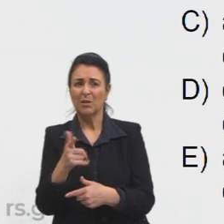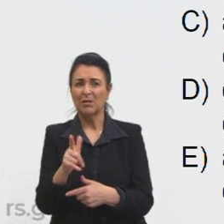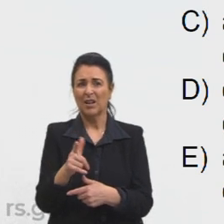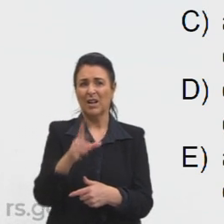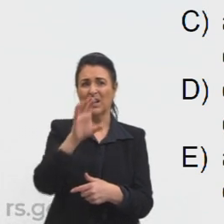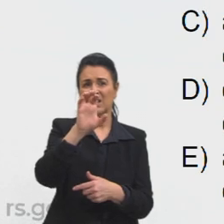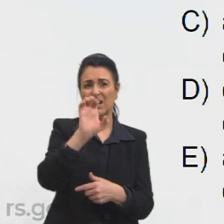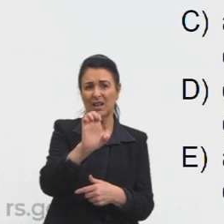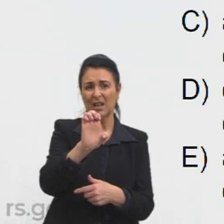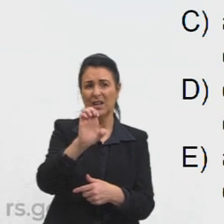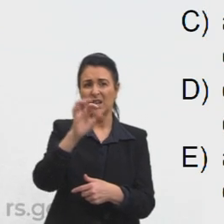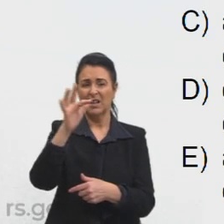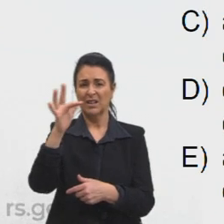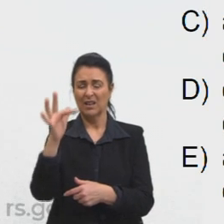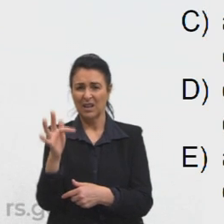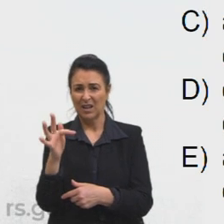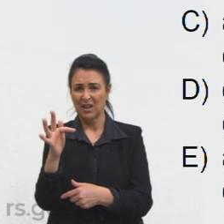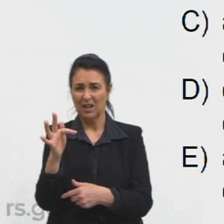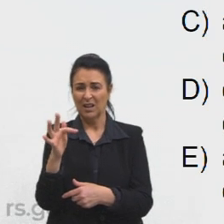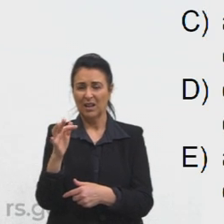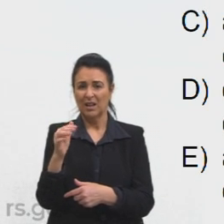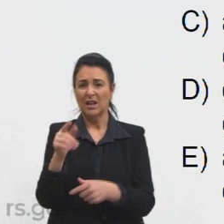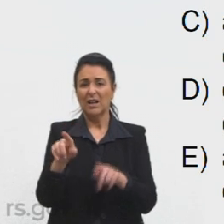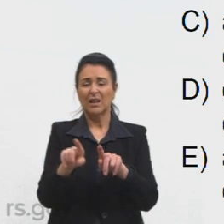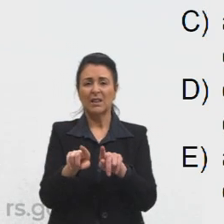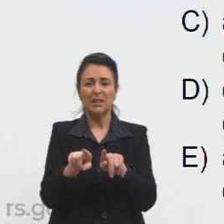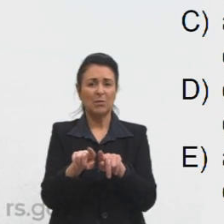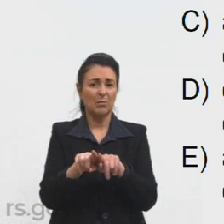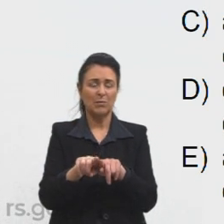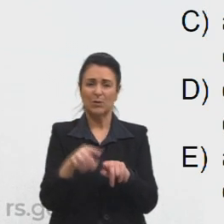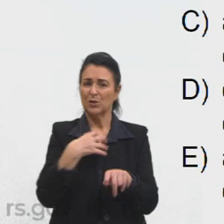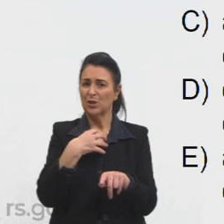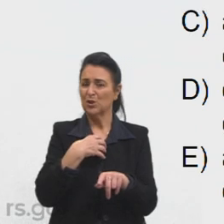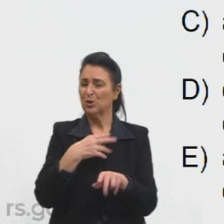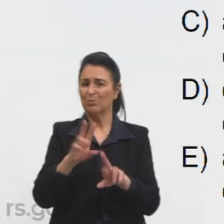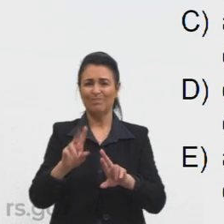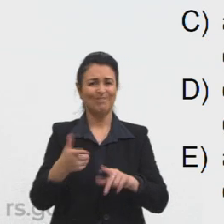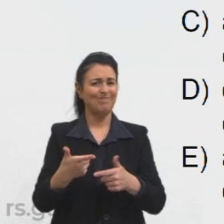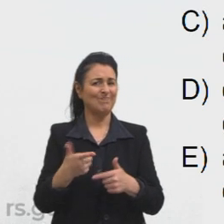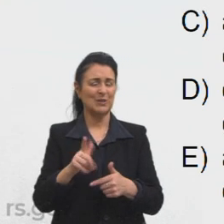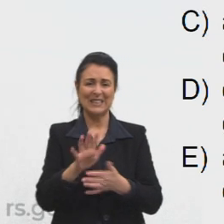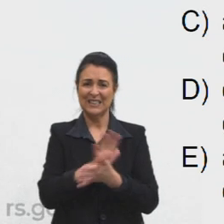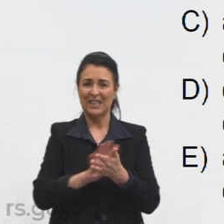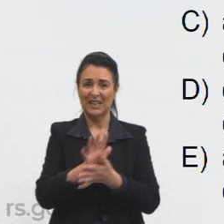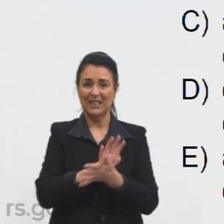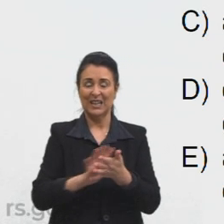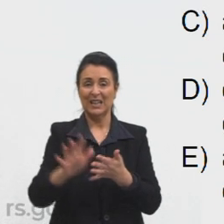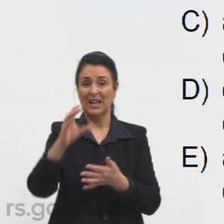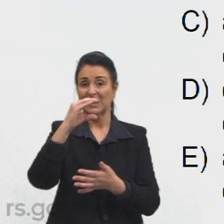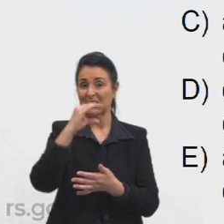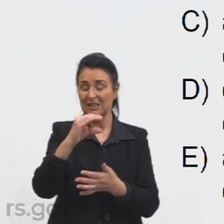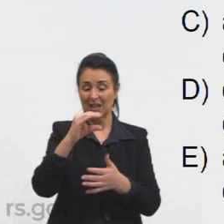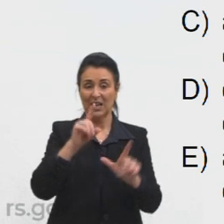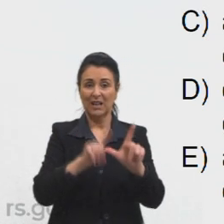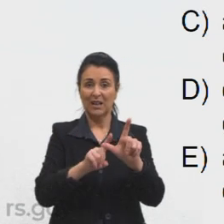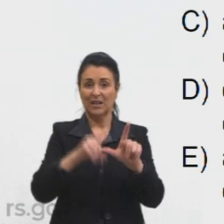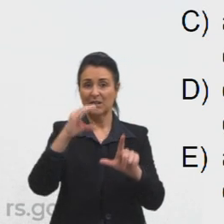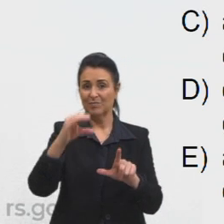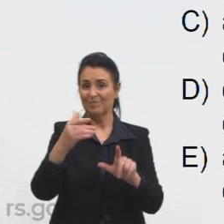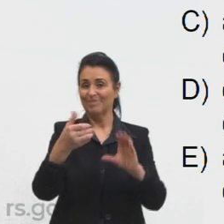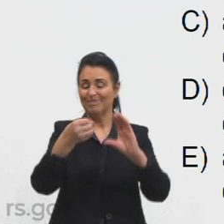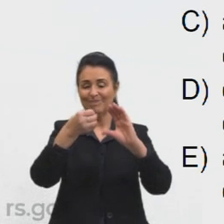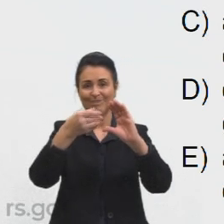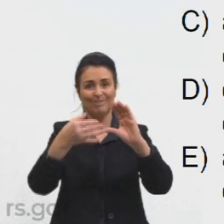porque estaria trocado na verdade o número dos textos na letra C a gente não tem características